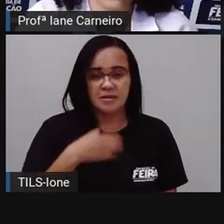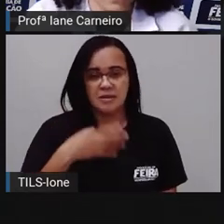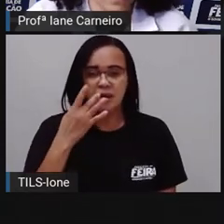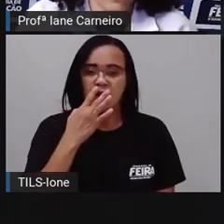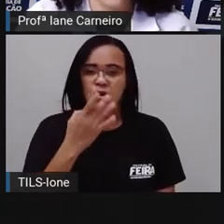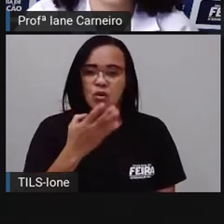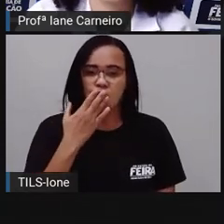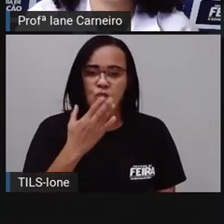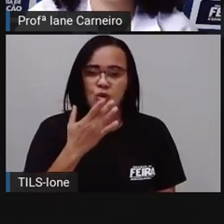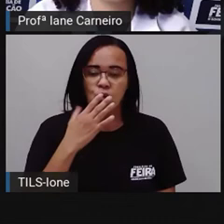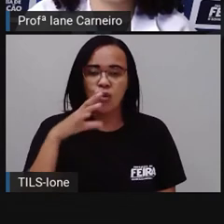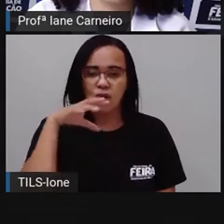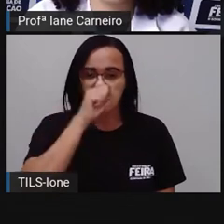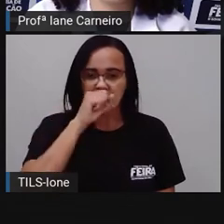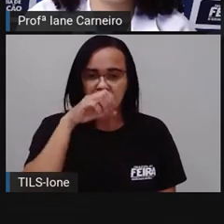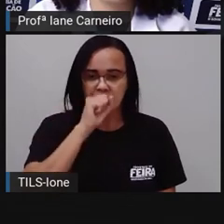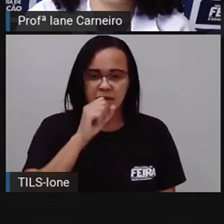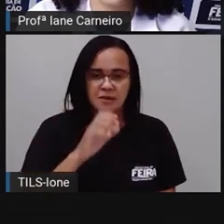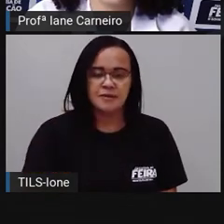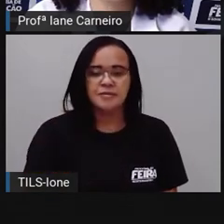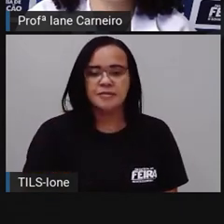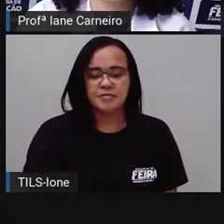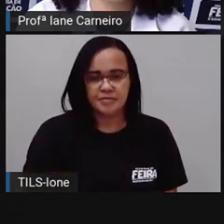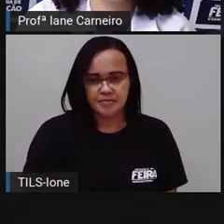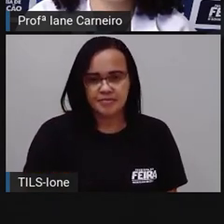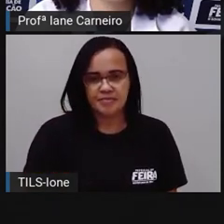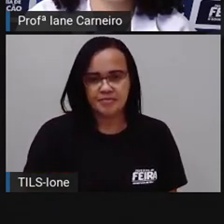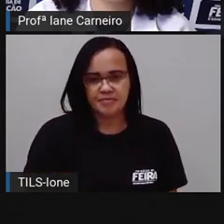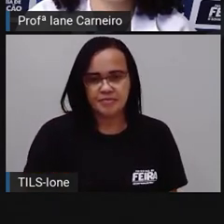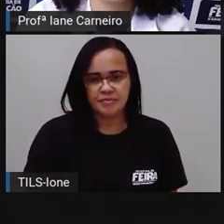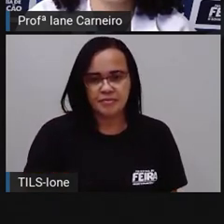coloca a cor laranja.